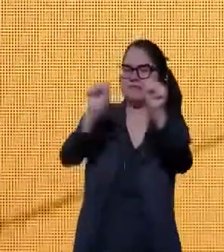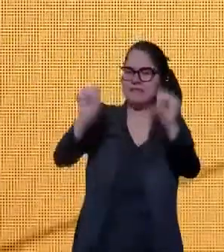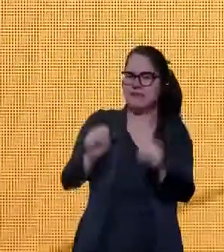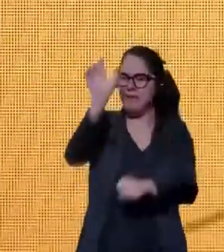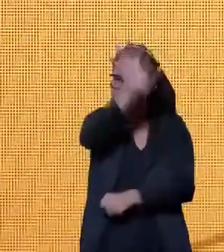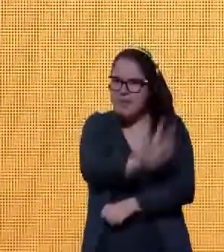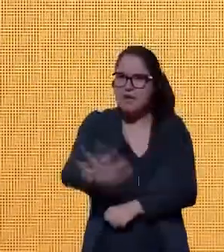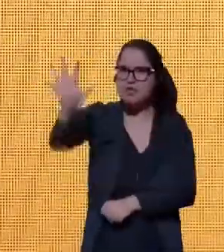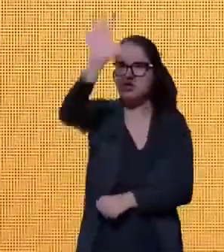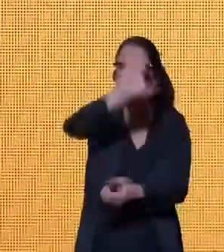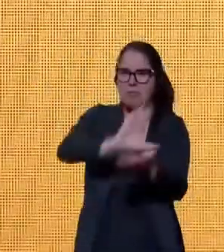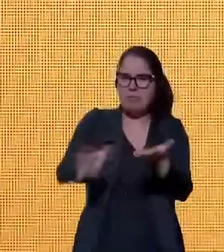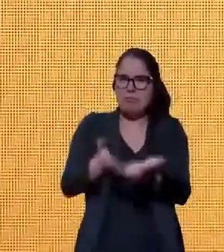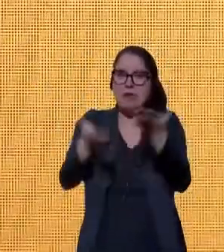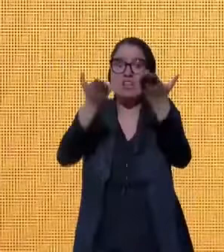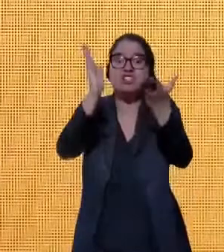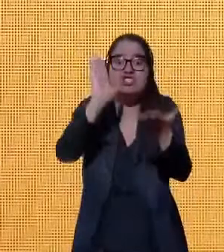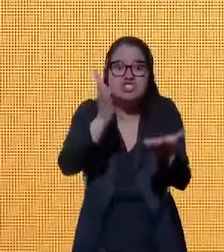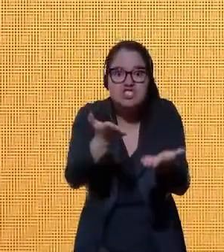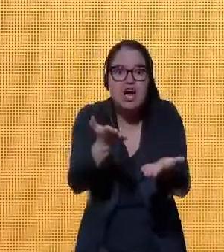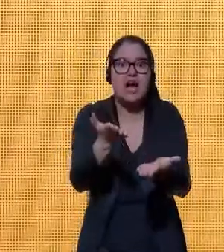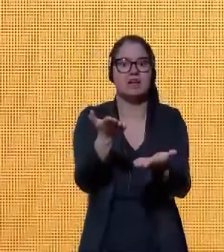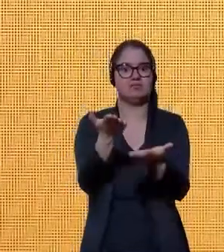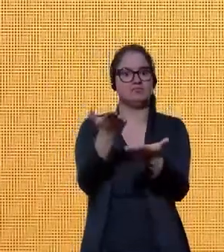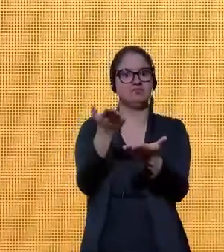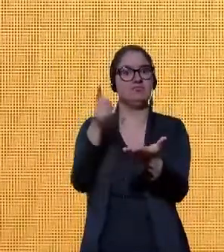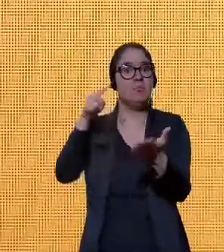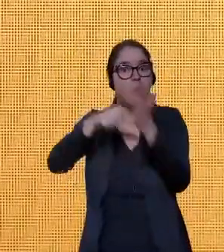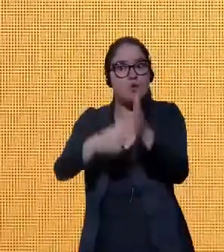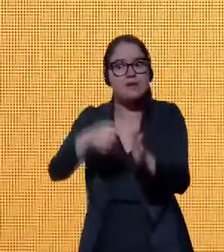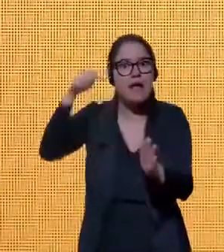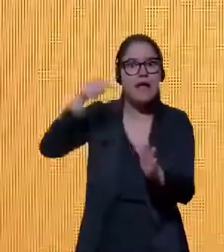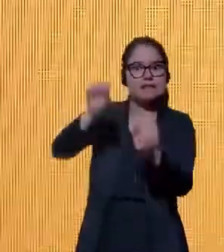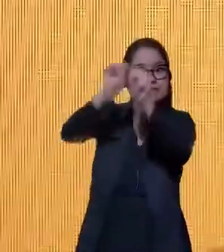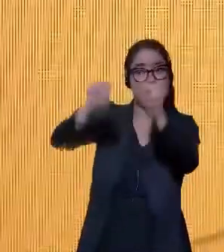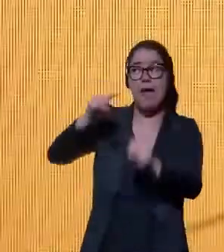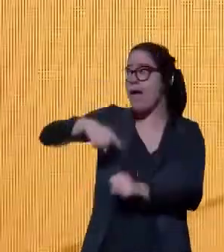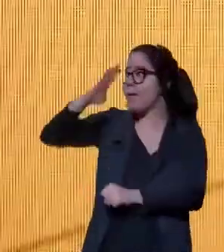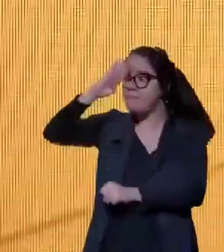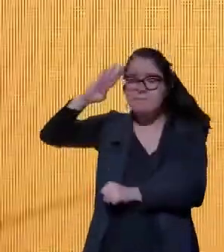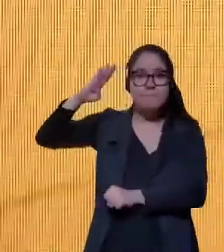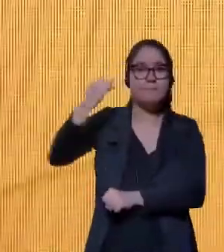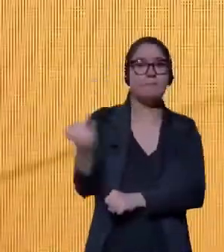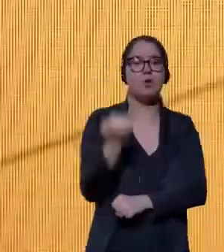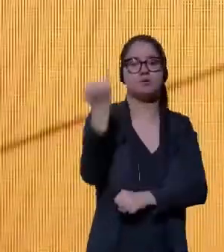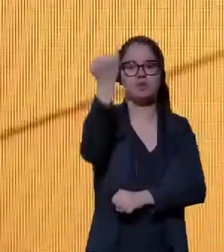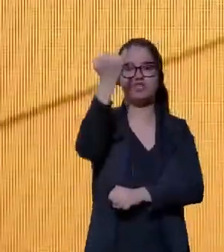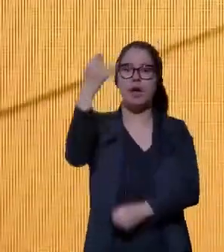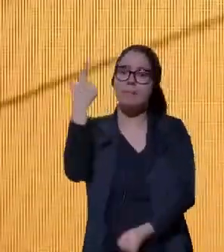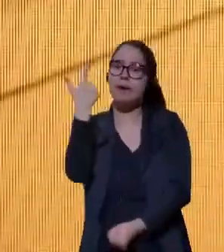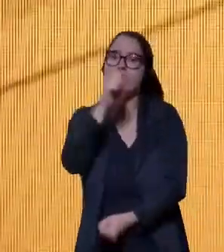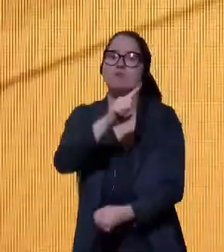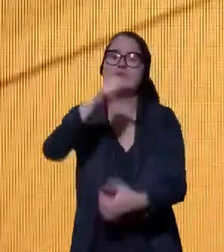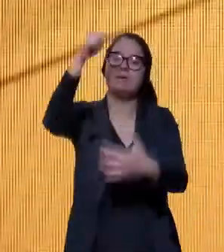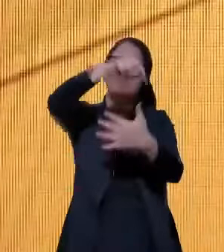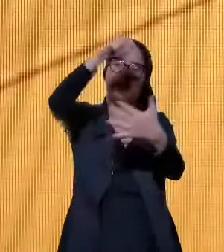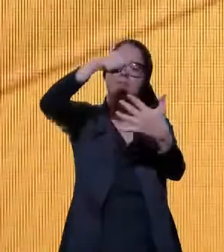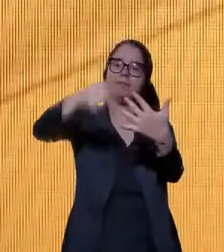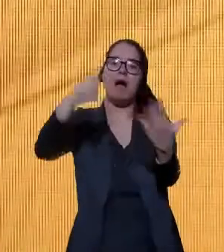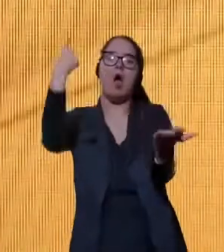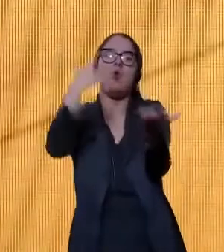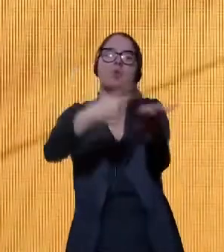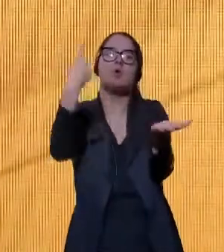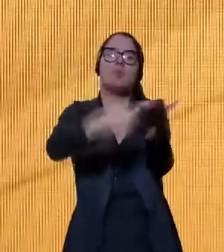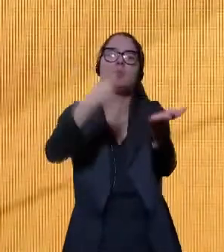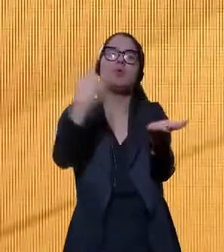de Fomento já vêm se posicionando como ator relevante para o atingimento dos ODSs no Brasil e podem